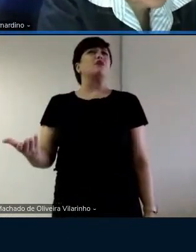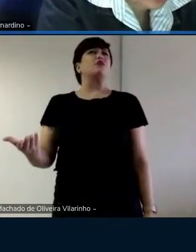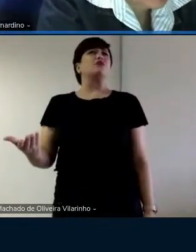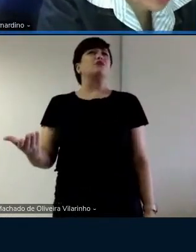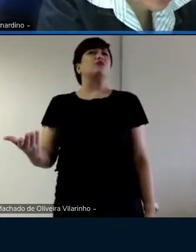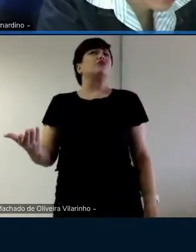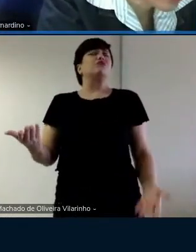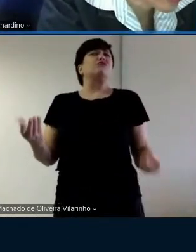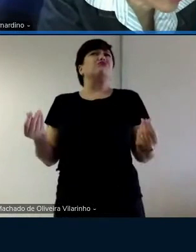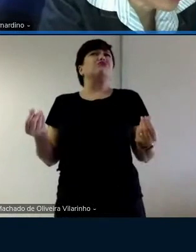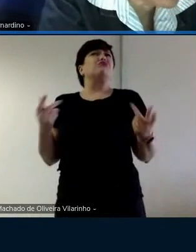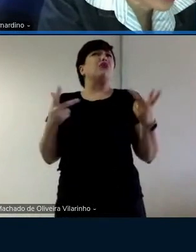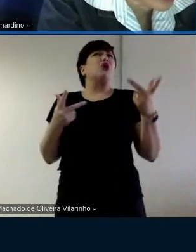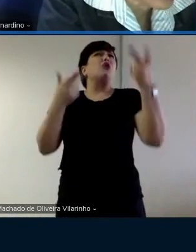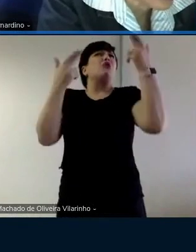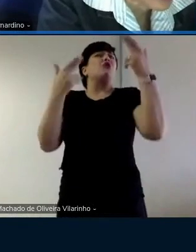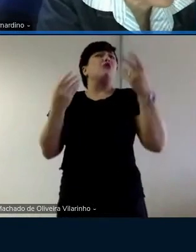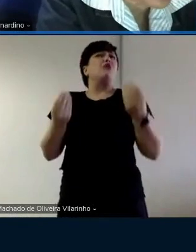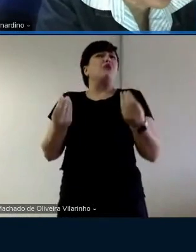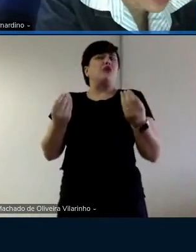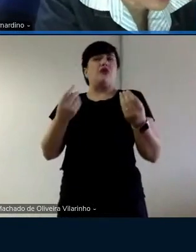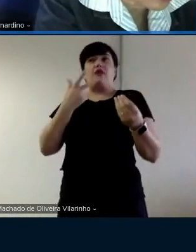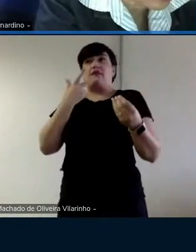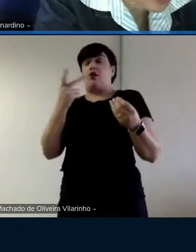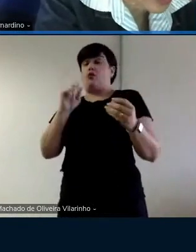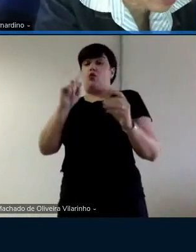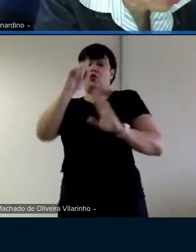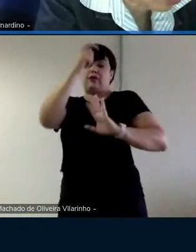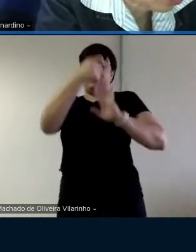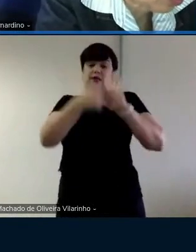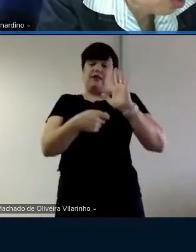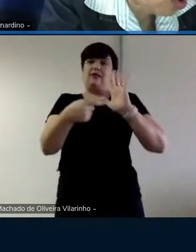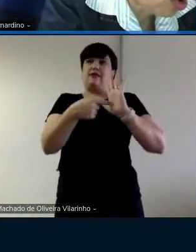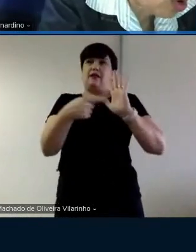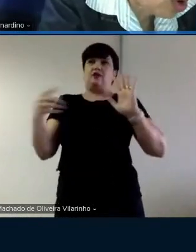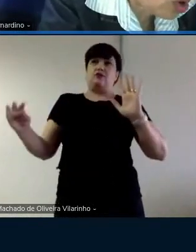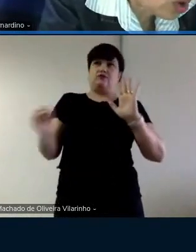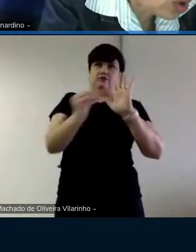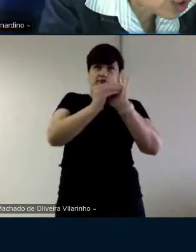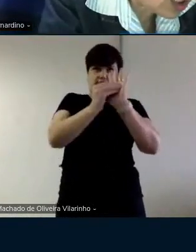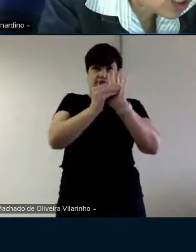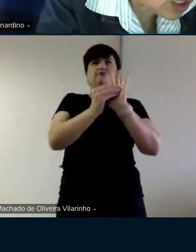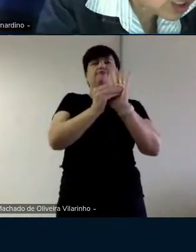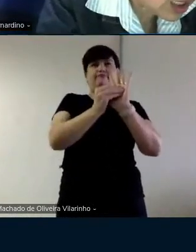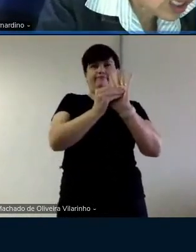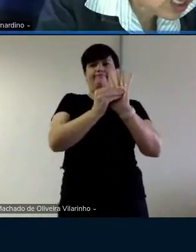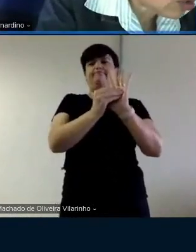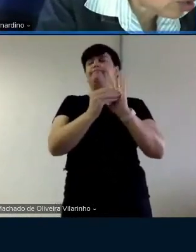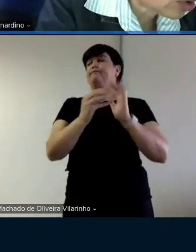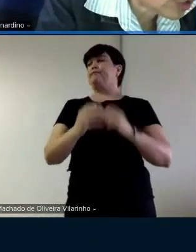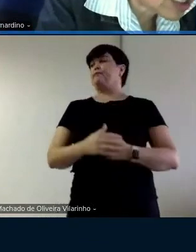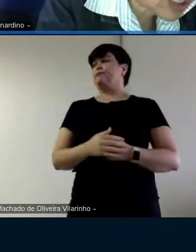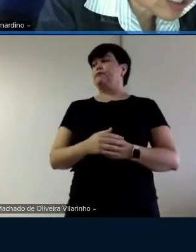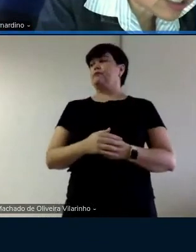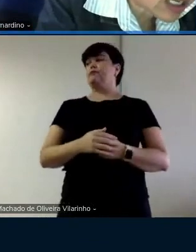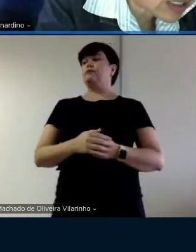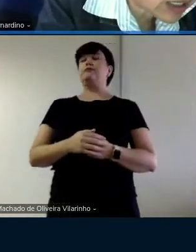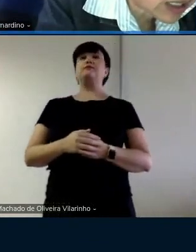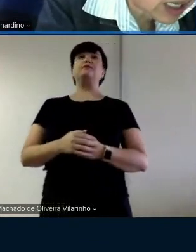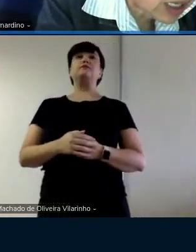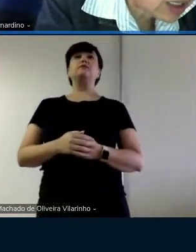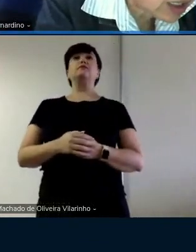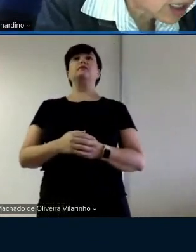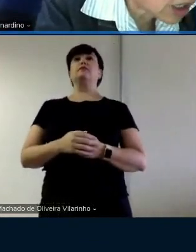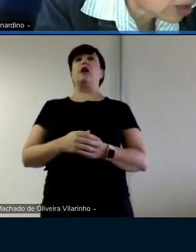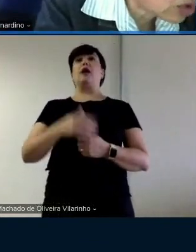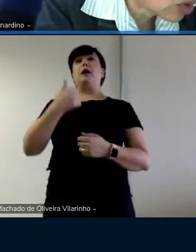Então, ela diz que não tem... No texto que ela colocou, ela colocou, negligencia